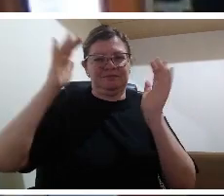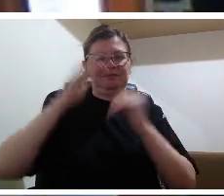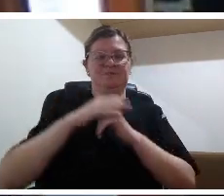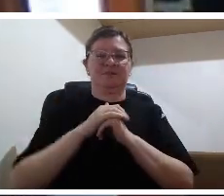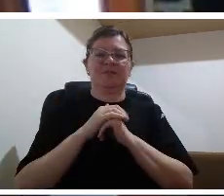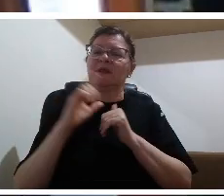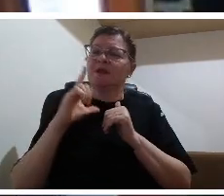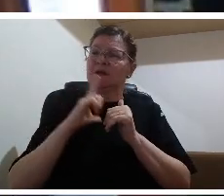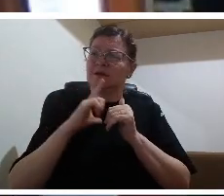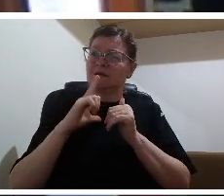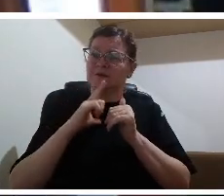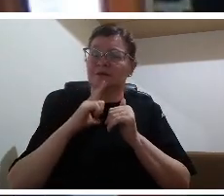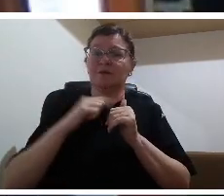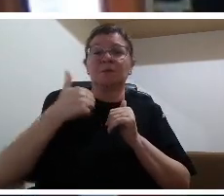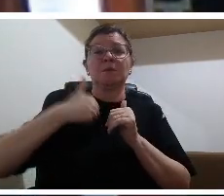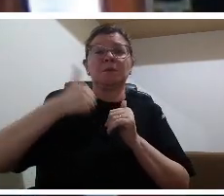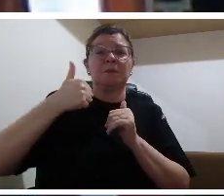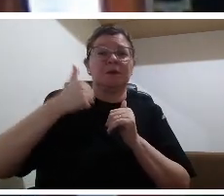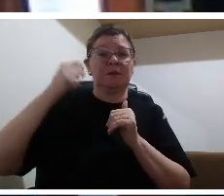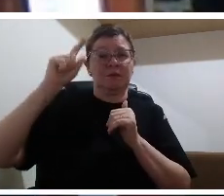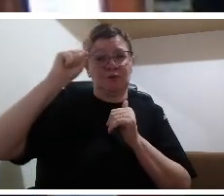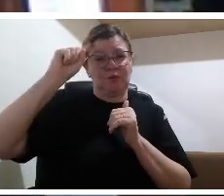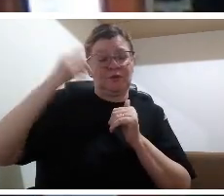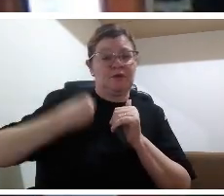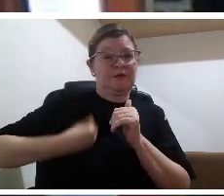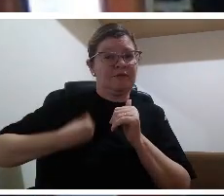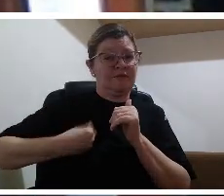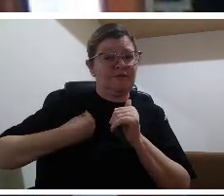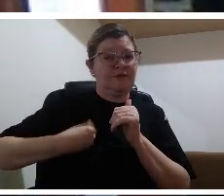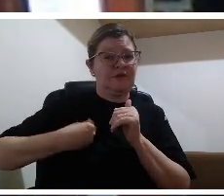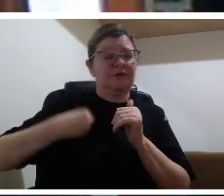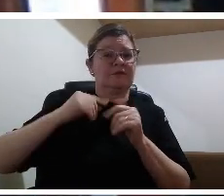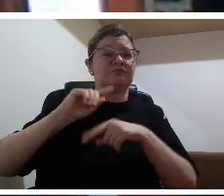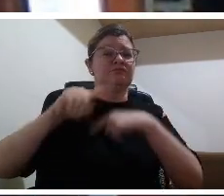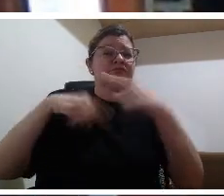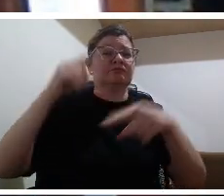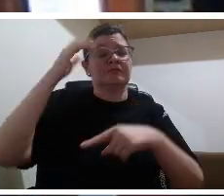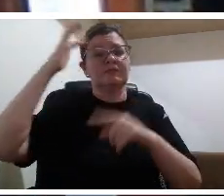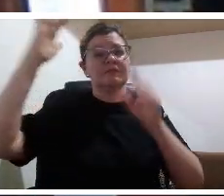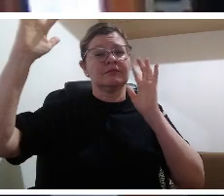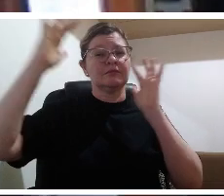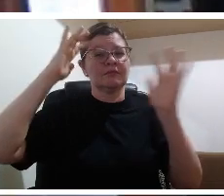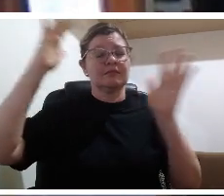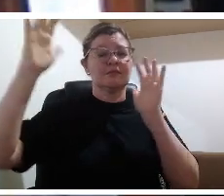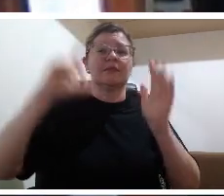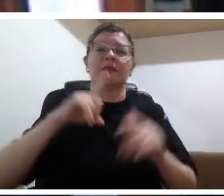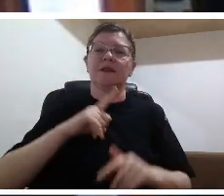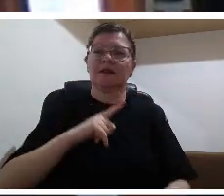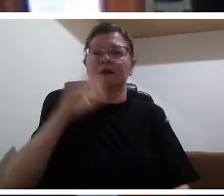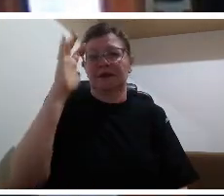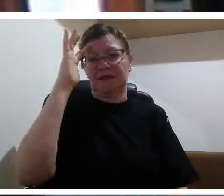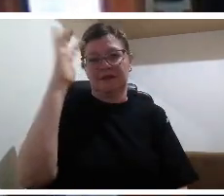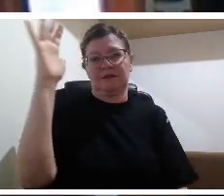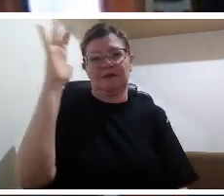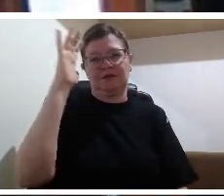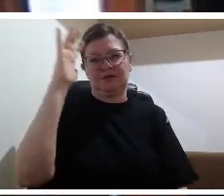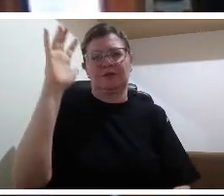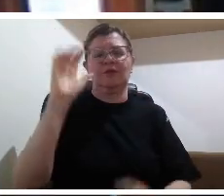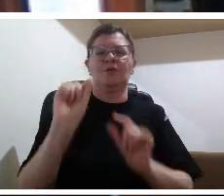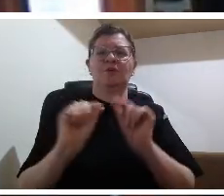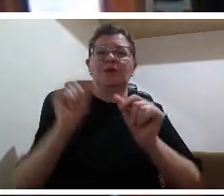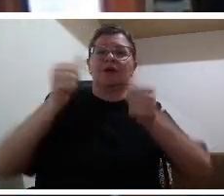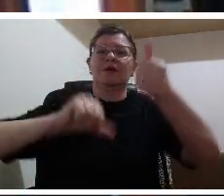que é a análise que é a abstração que é eu diria assim o desmonte da realidade